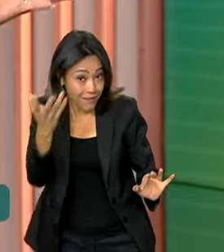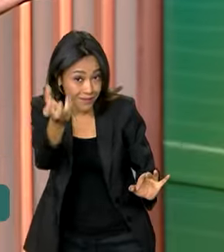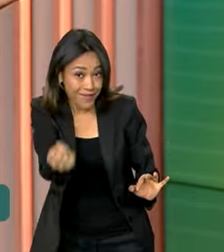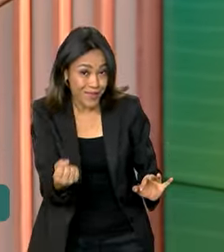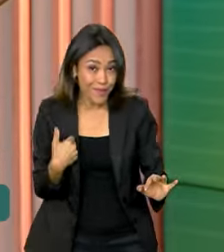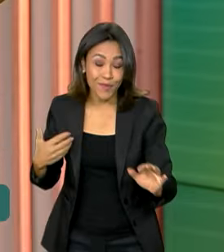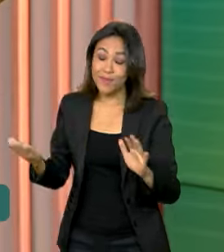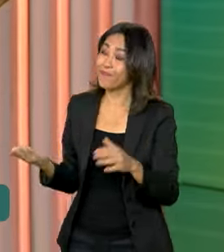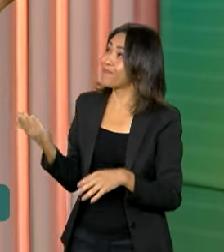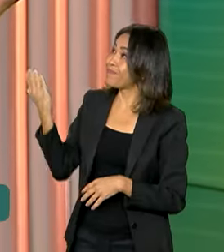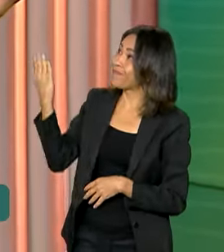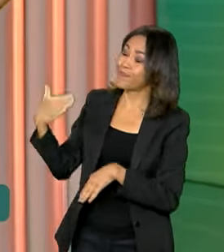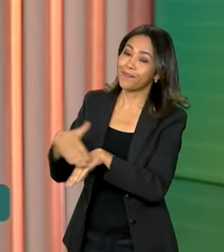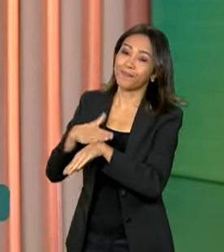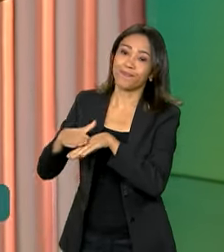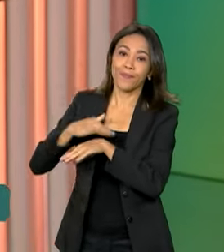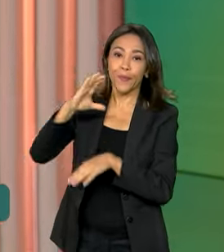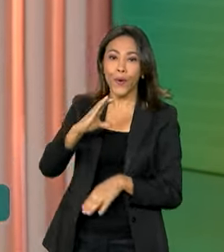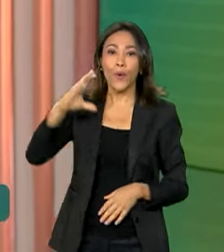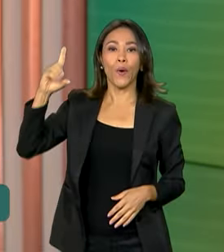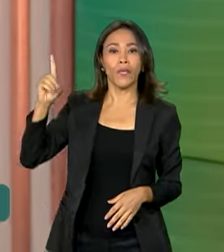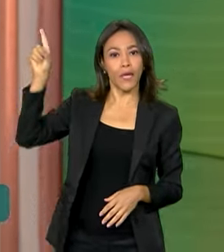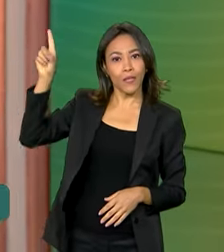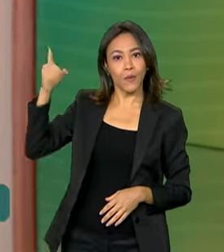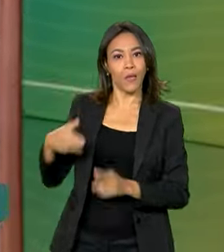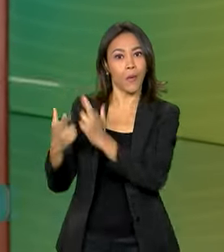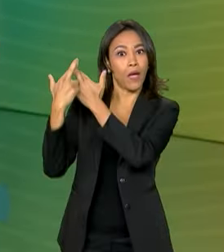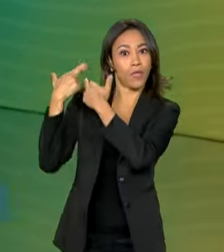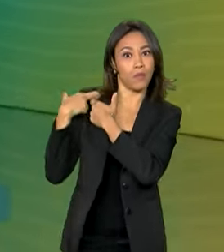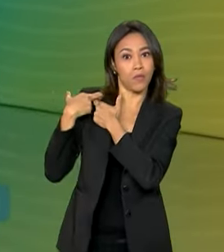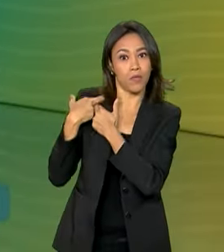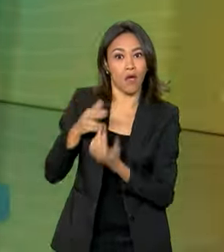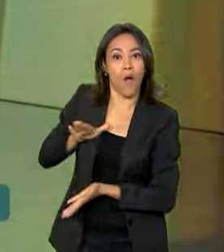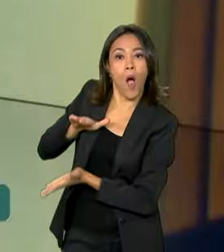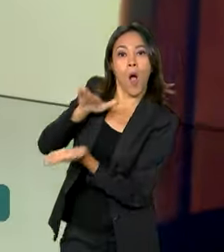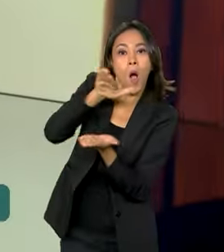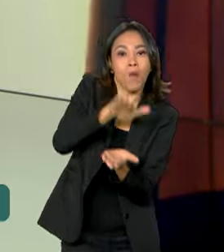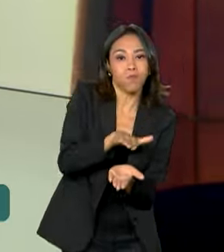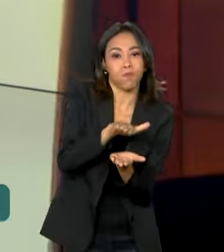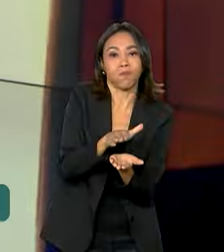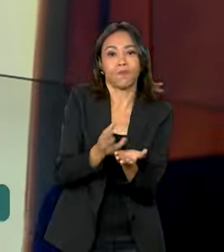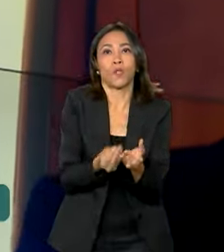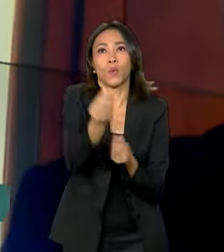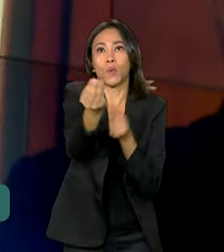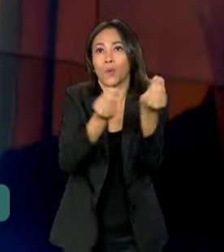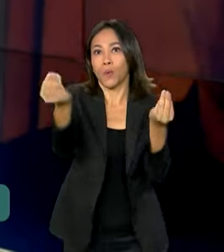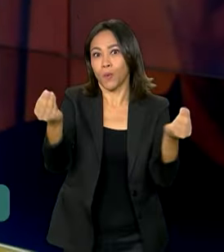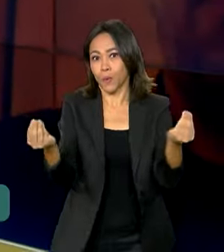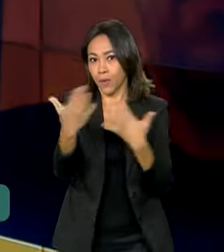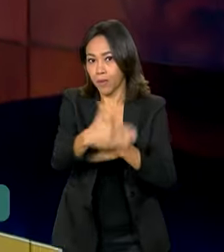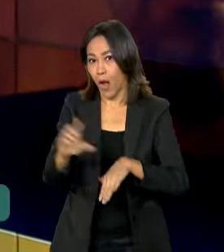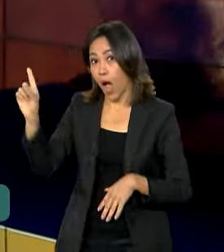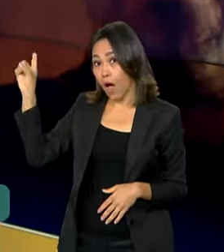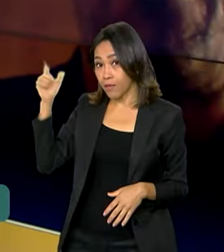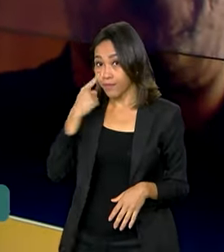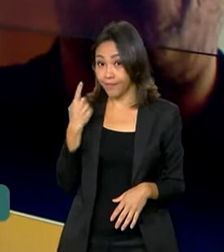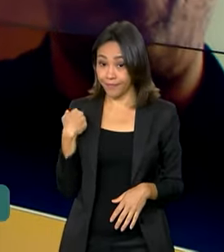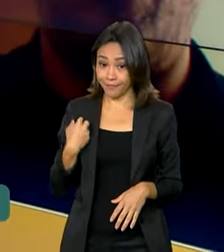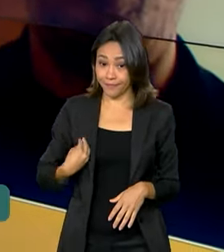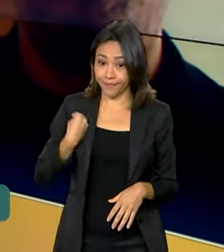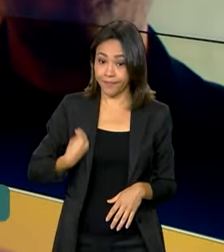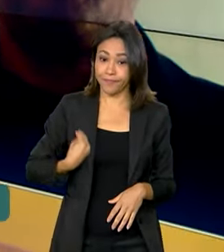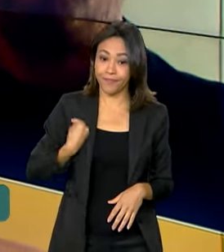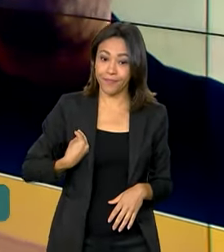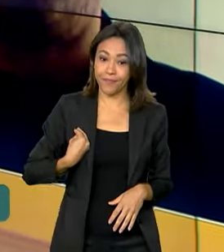conversar com o coordenador de logística de concurso, Alexandre Retamal, que está aqui com a gente ao vivo. Bom dia,